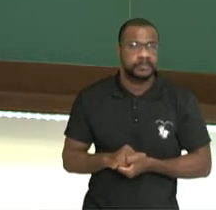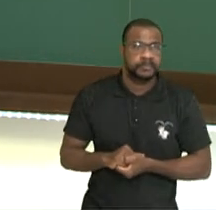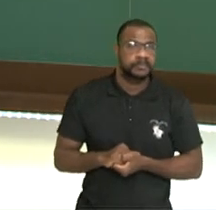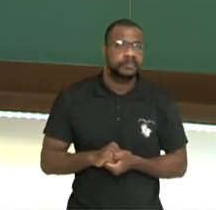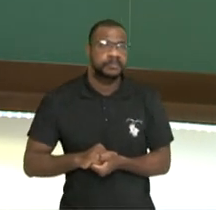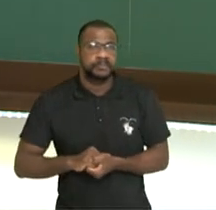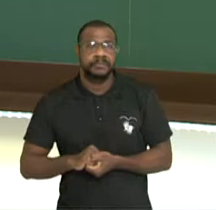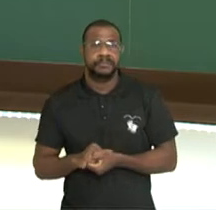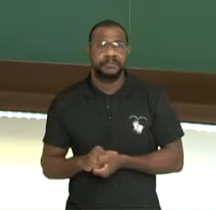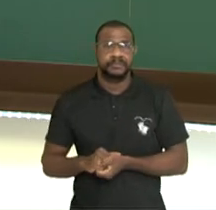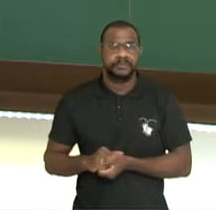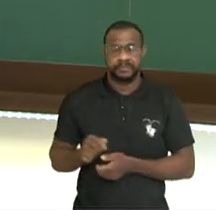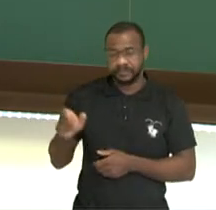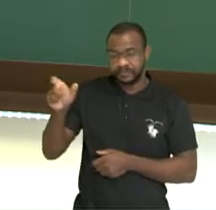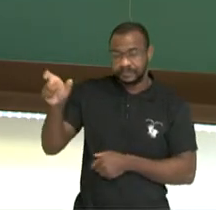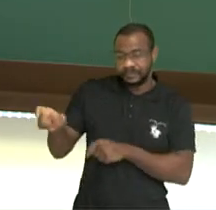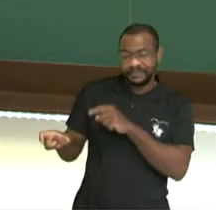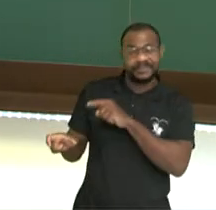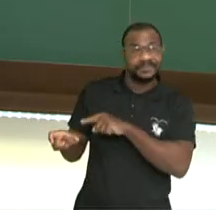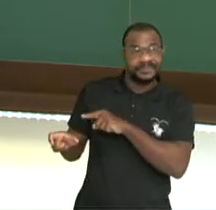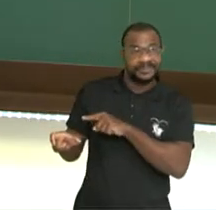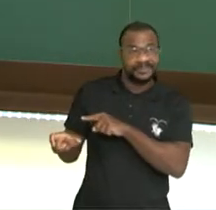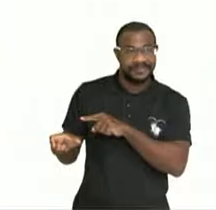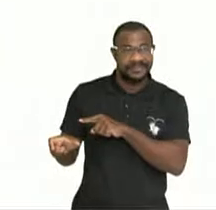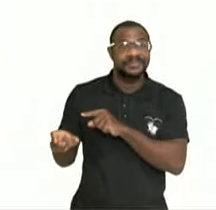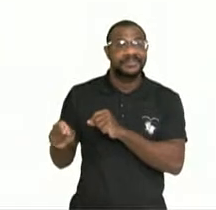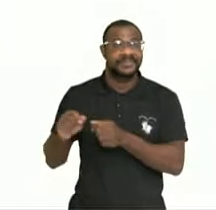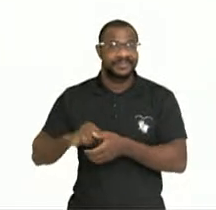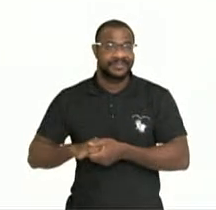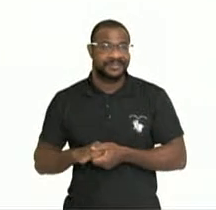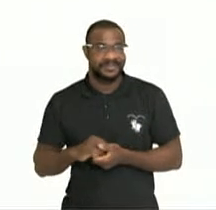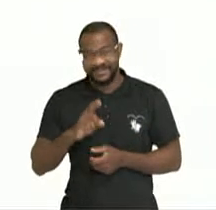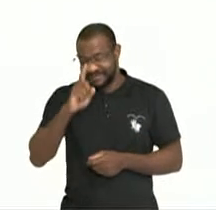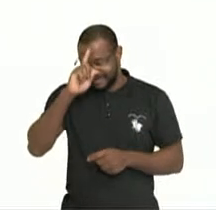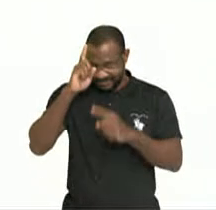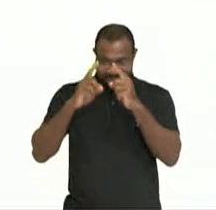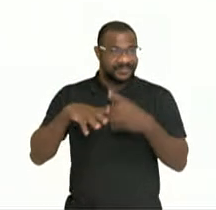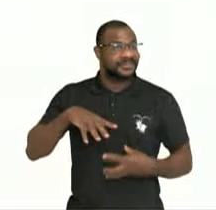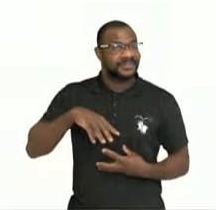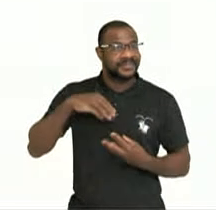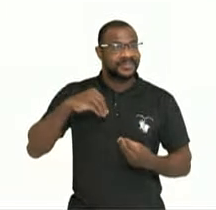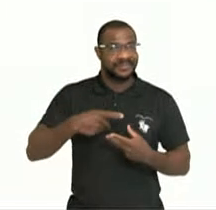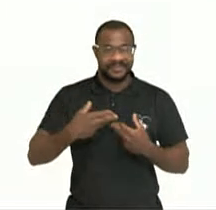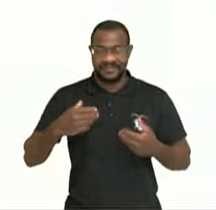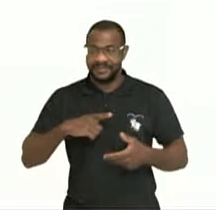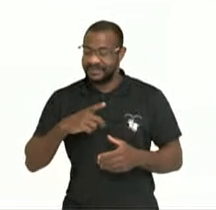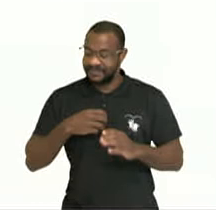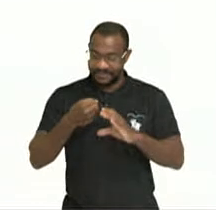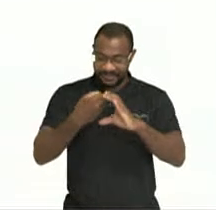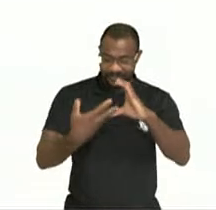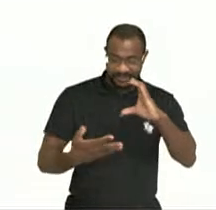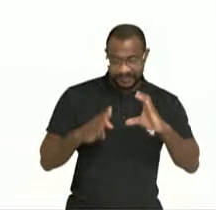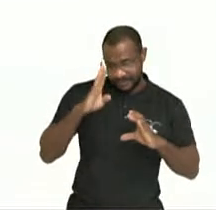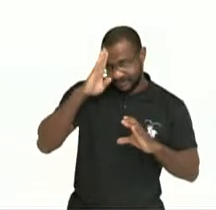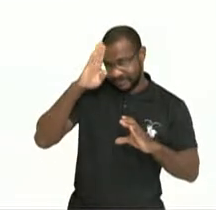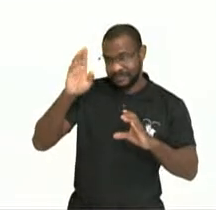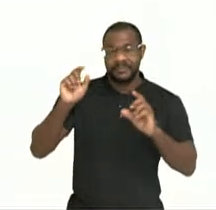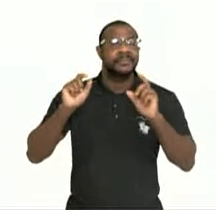Fernando Pessoa é um inventor de almas. Então ele tem como característica principal